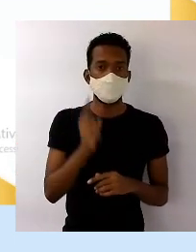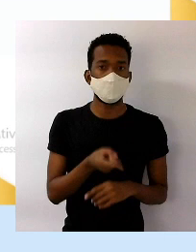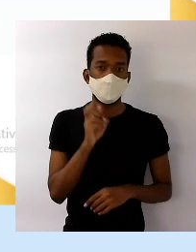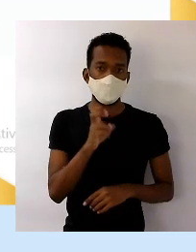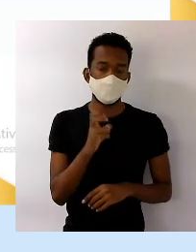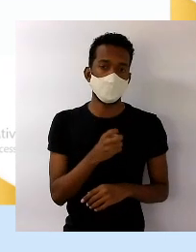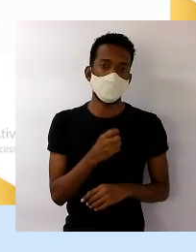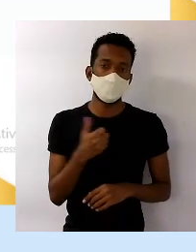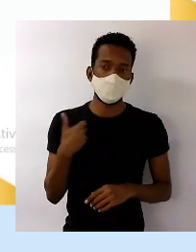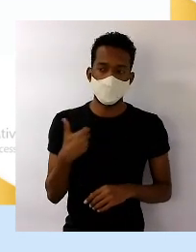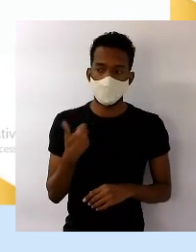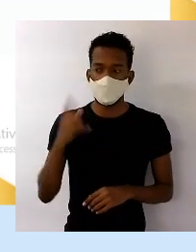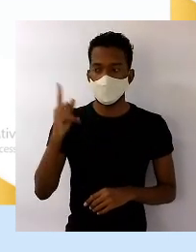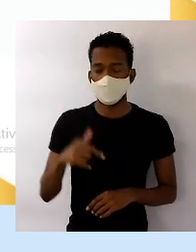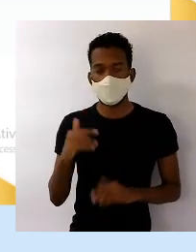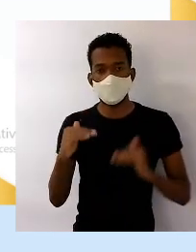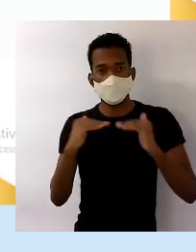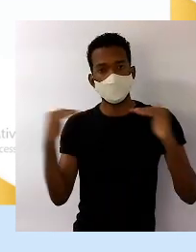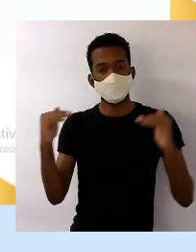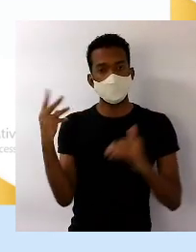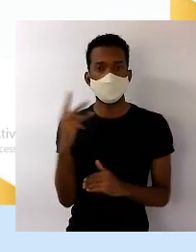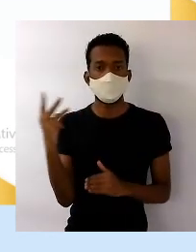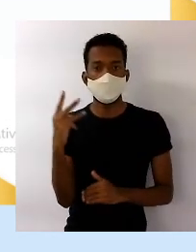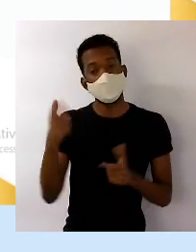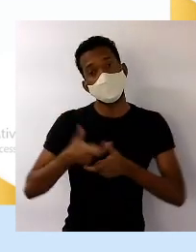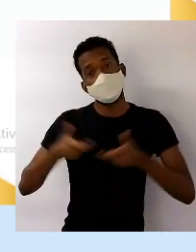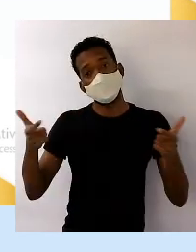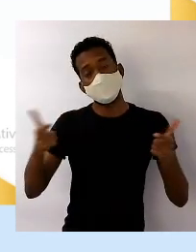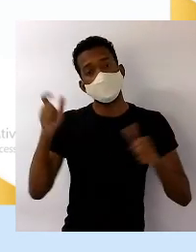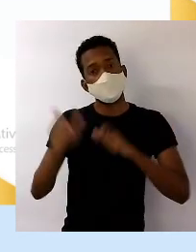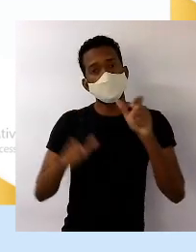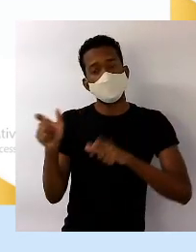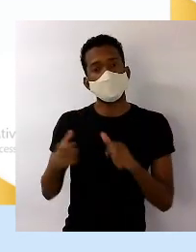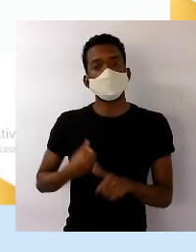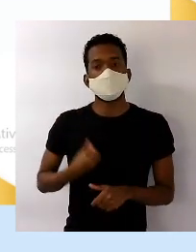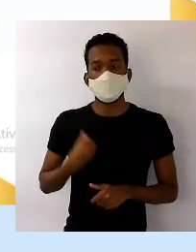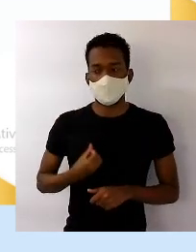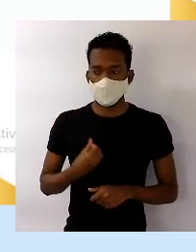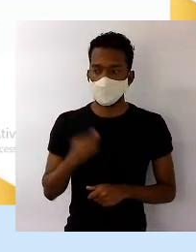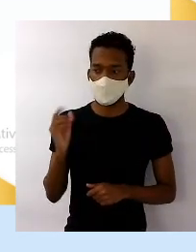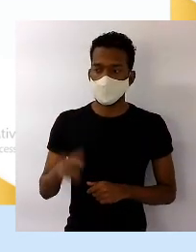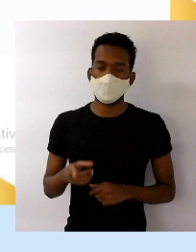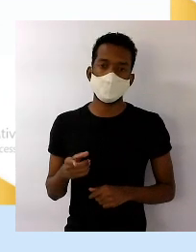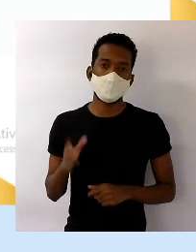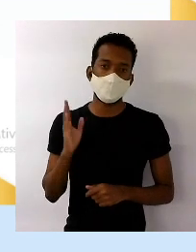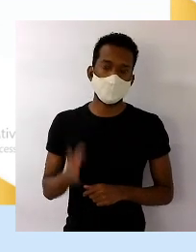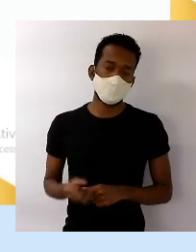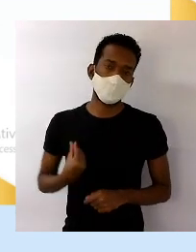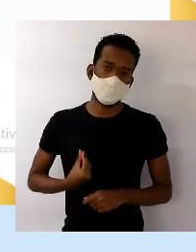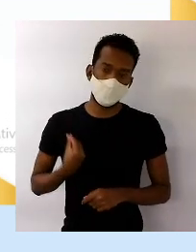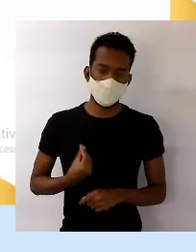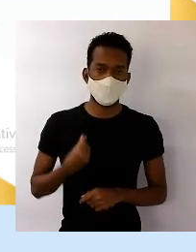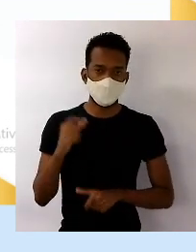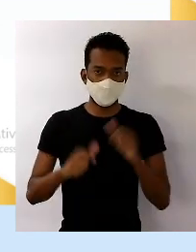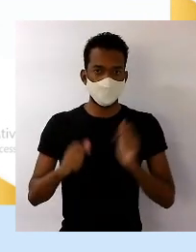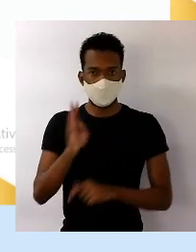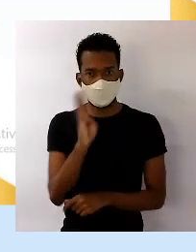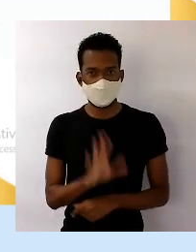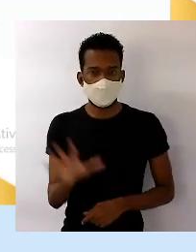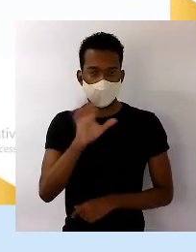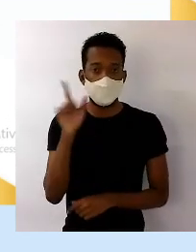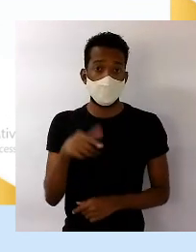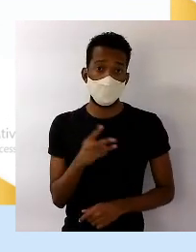faixa de 33 anos onde a maioria da população brasileira tem a sua quantidade maior de brasileiros, com